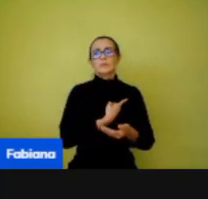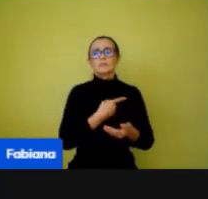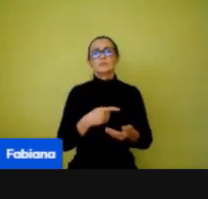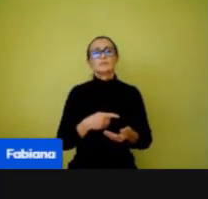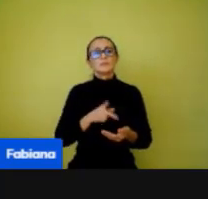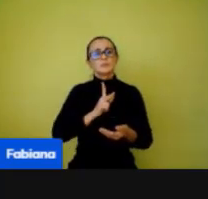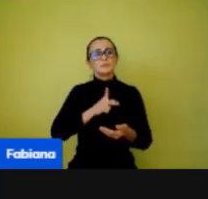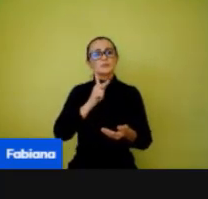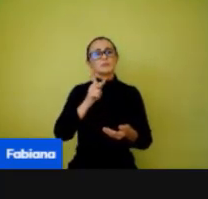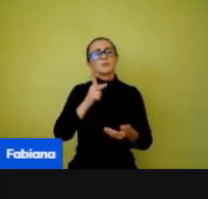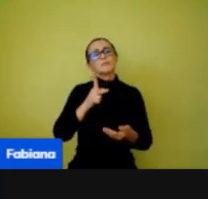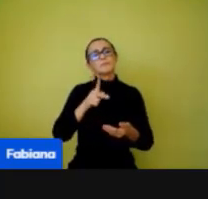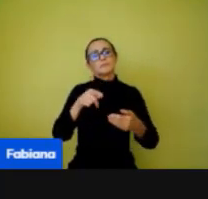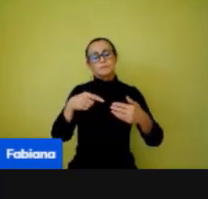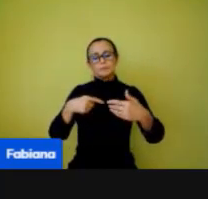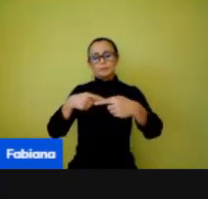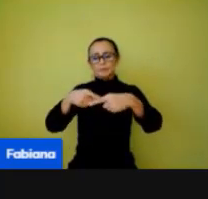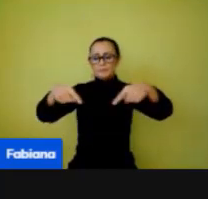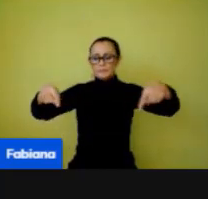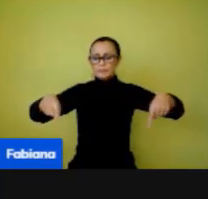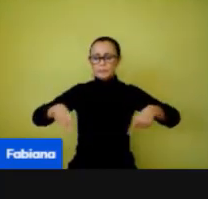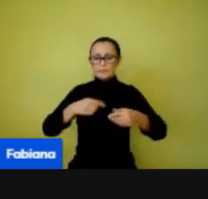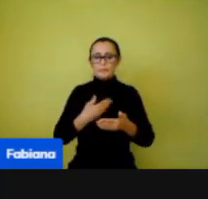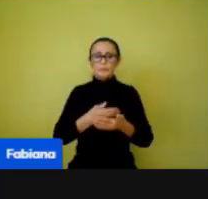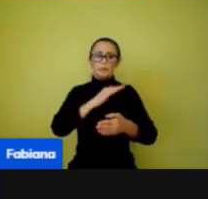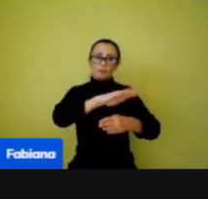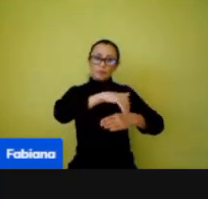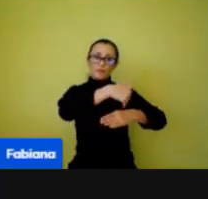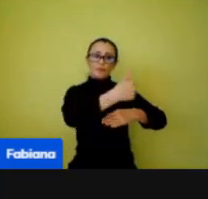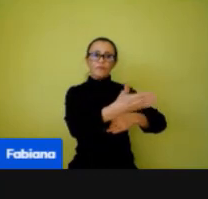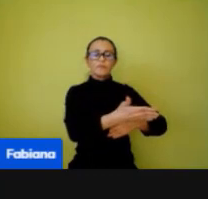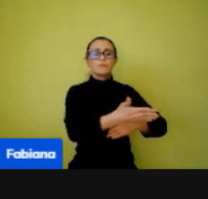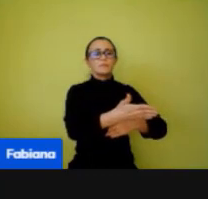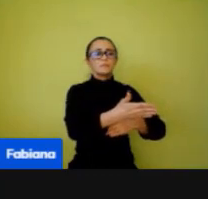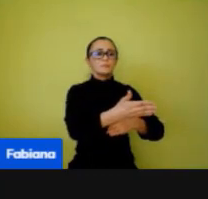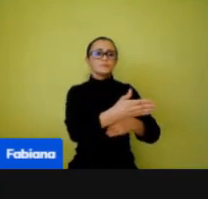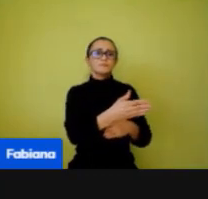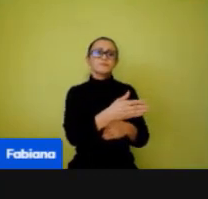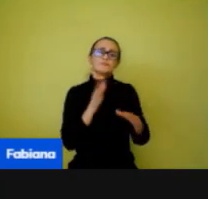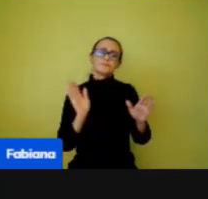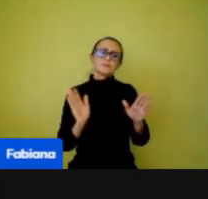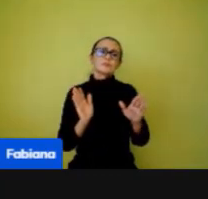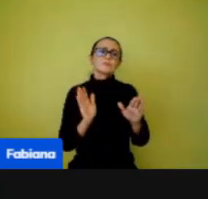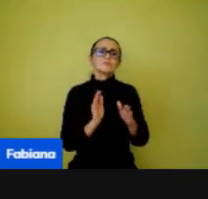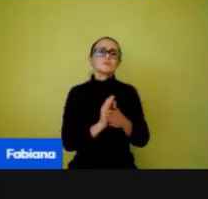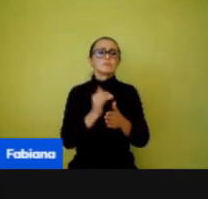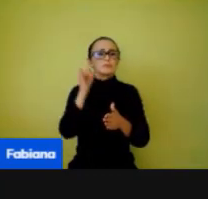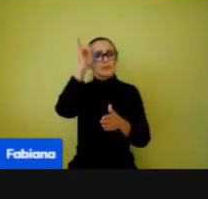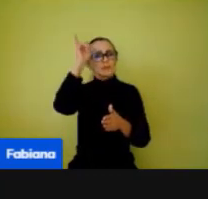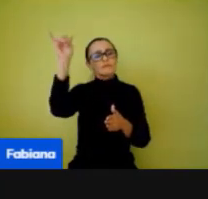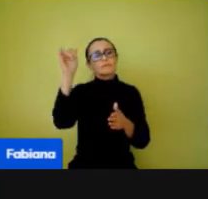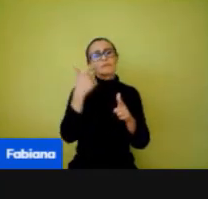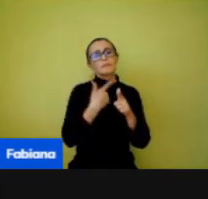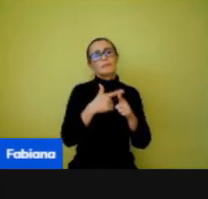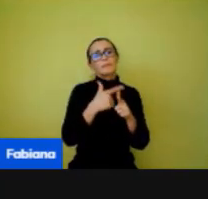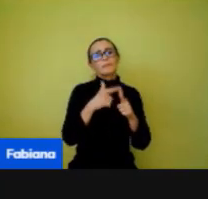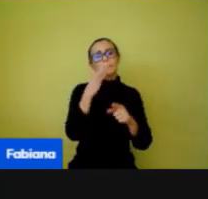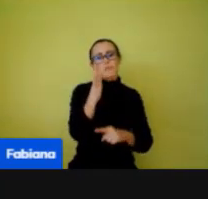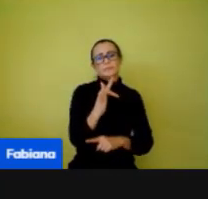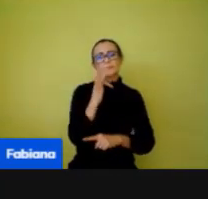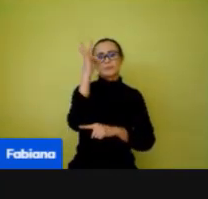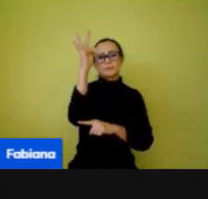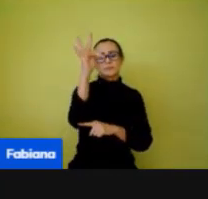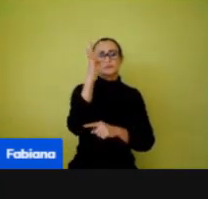aula, vamos tentar fazer as coisas da melhor maneira possível, para evitar problemas futuros, tá bom?